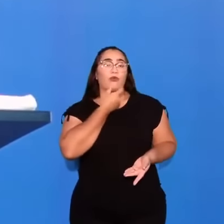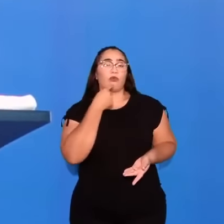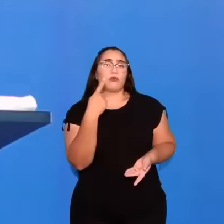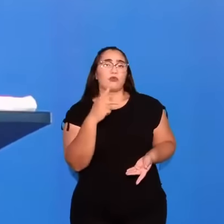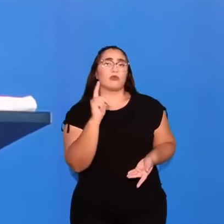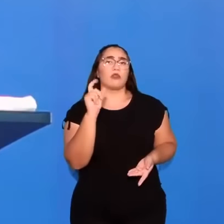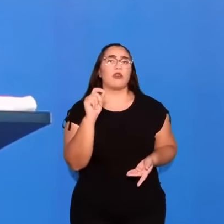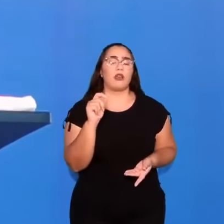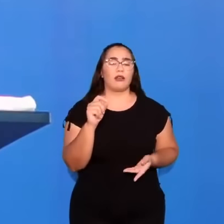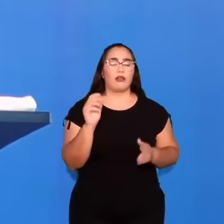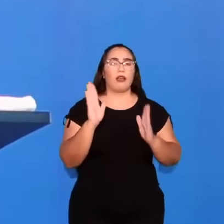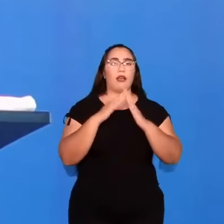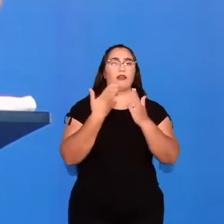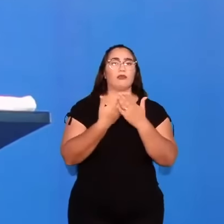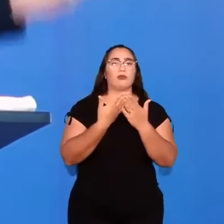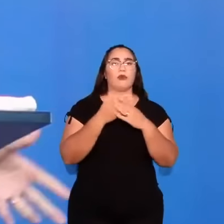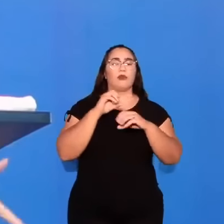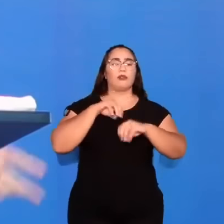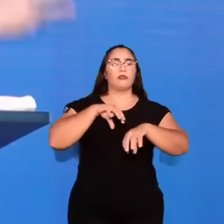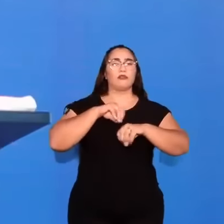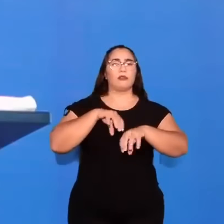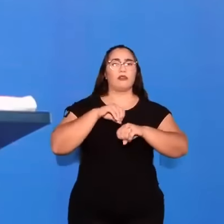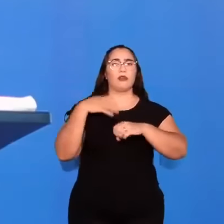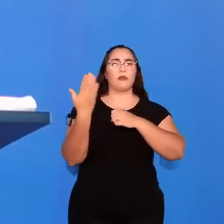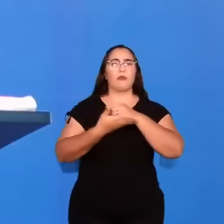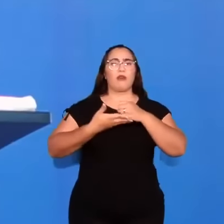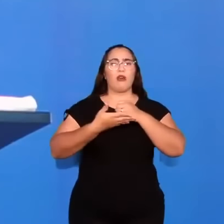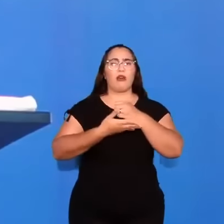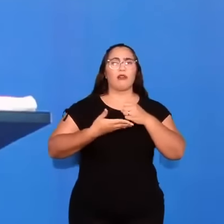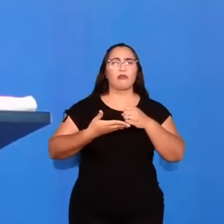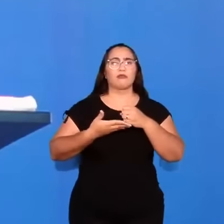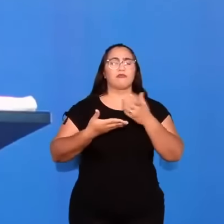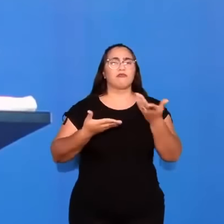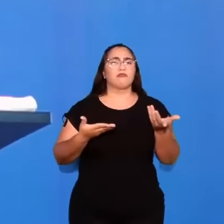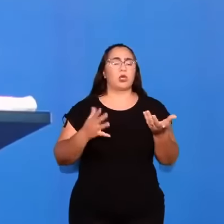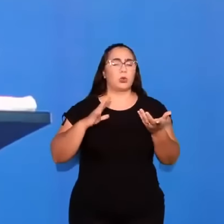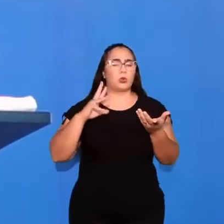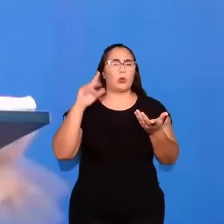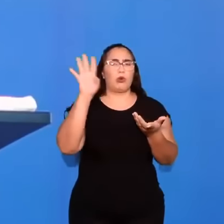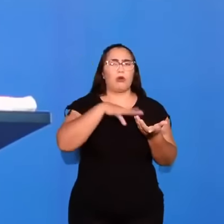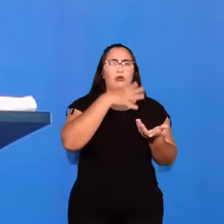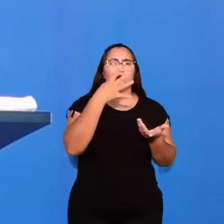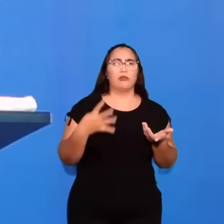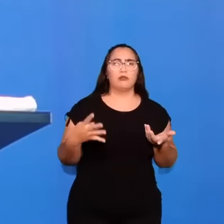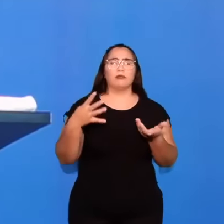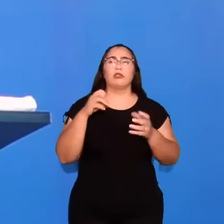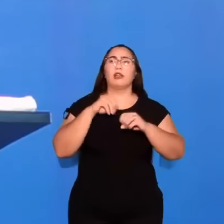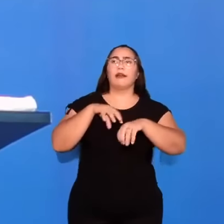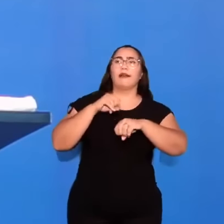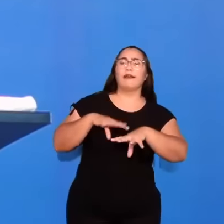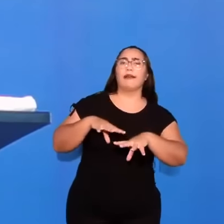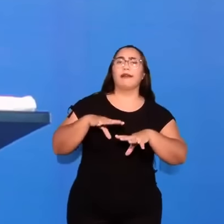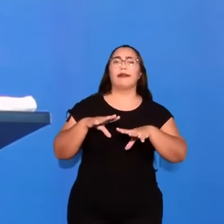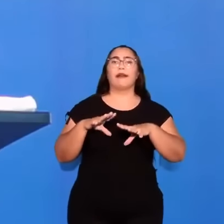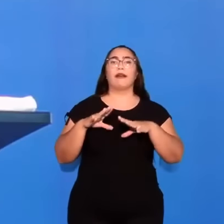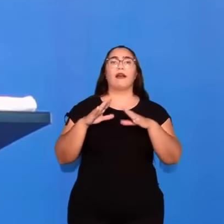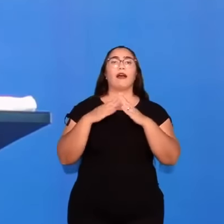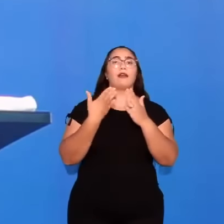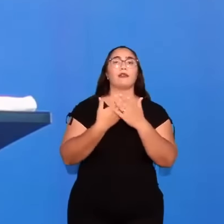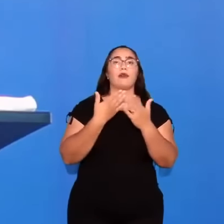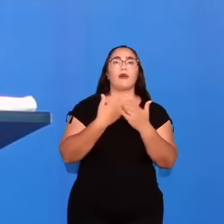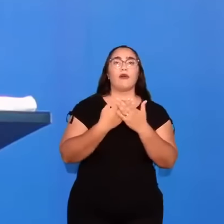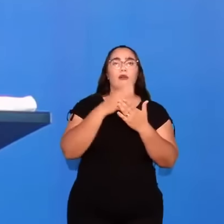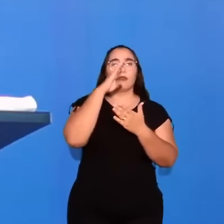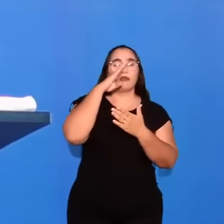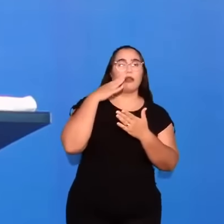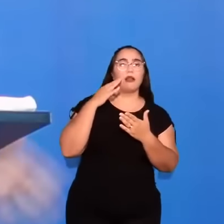São as escolas de ensino fundamental e médio. É a grade curricular das escolas estaduais. É a programação